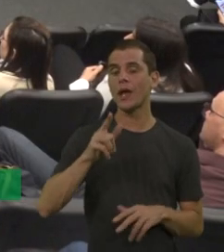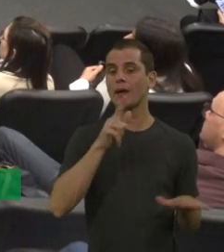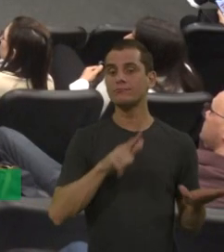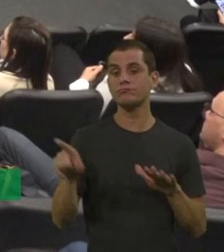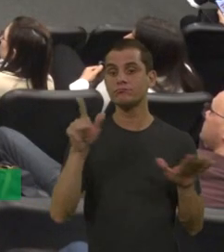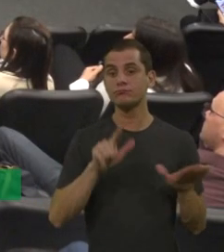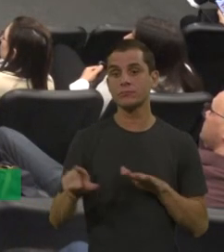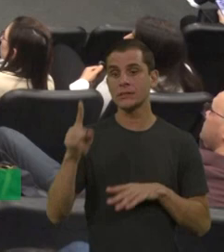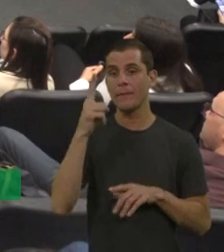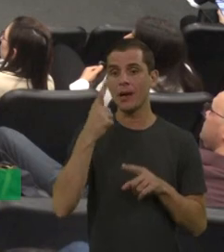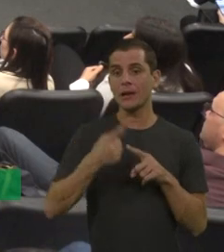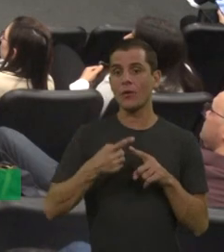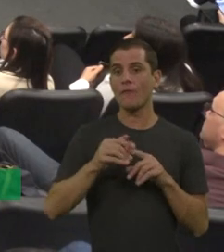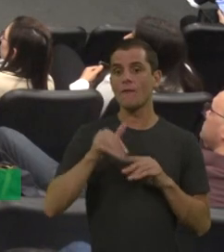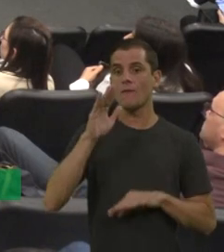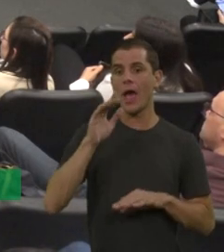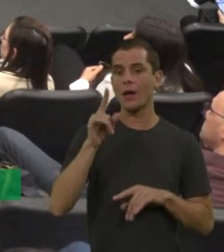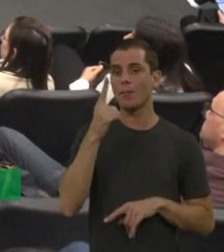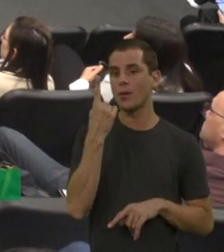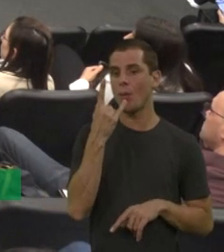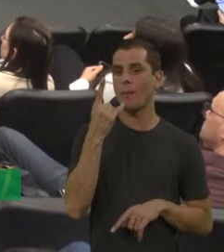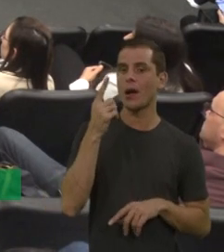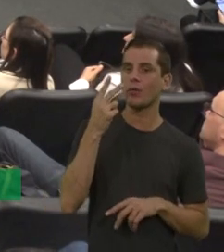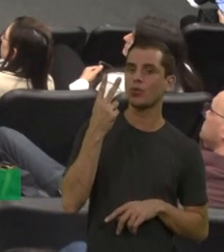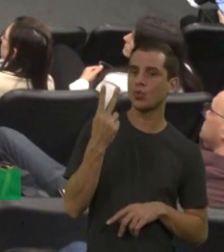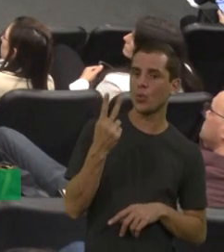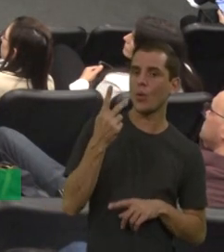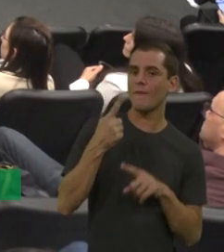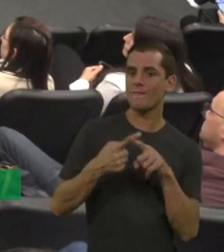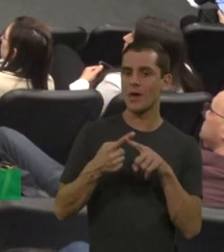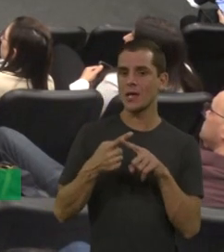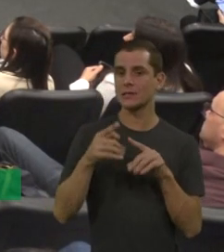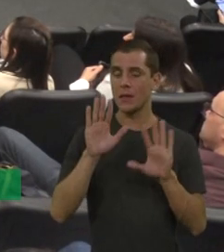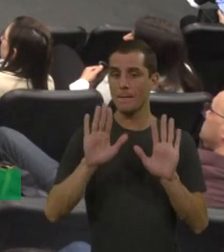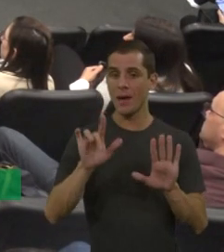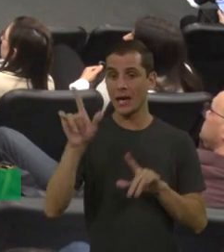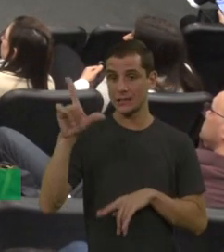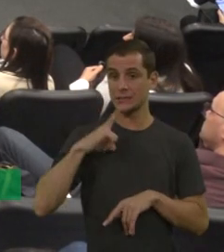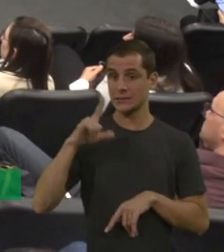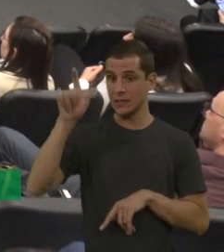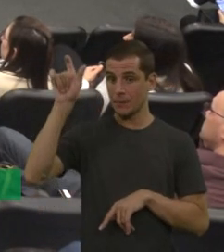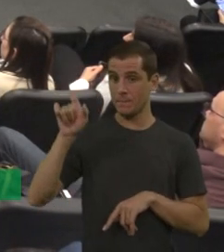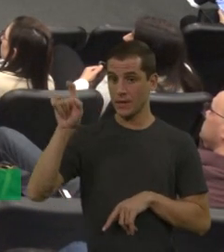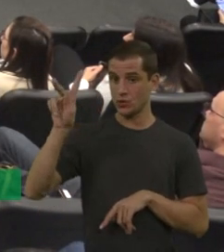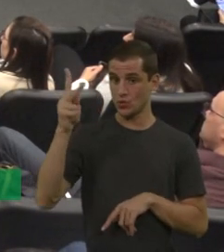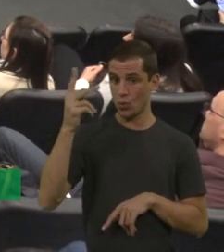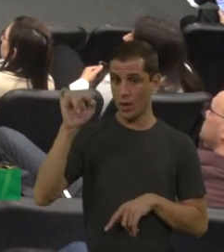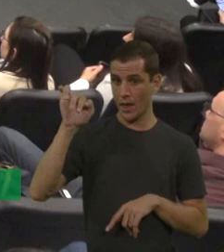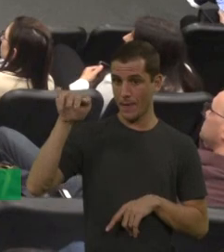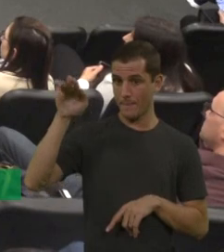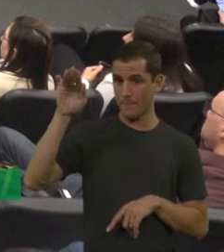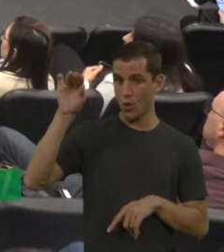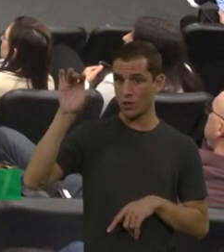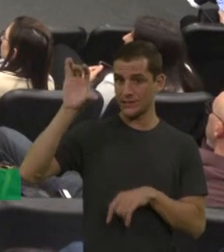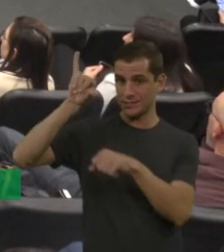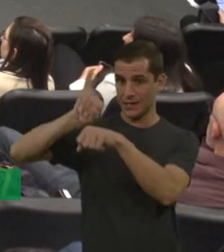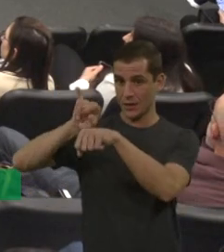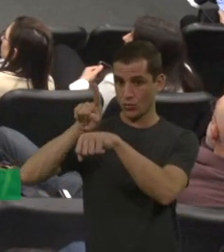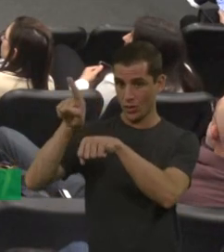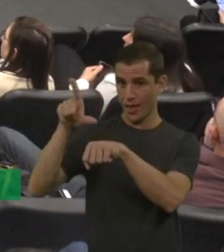padrão fazer duas a três vezes por semana, mas, se vocês forem ver lá no Hemocentro, cada um está usando uma dose, porque a gente tenta